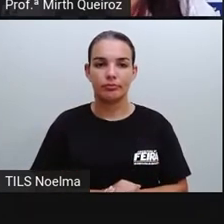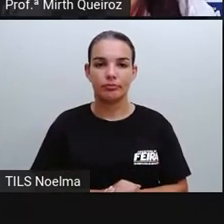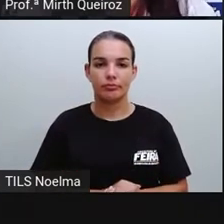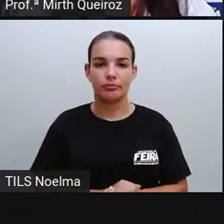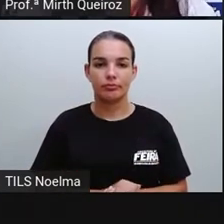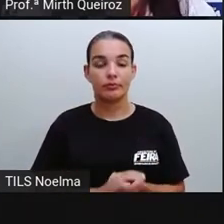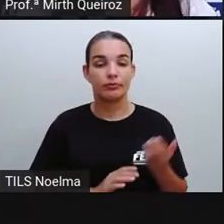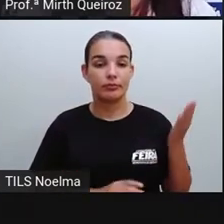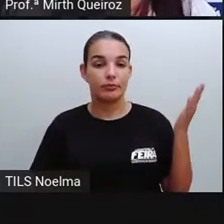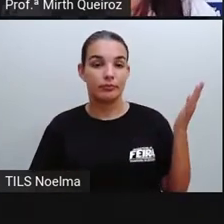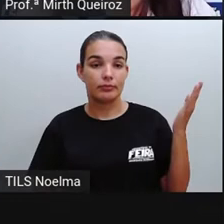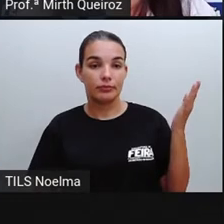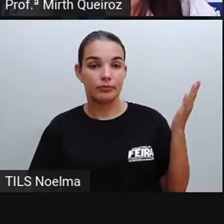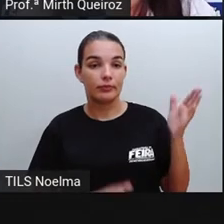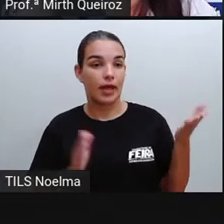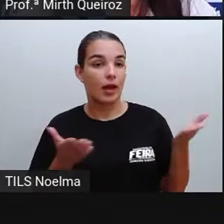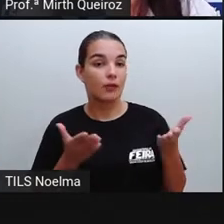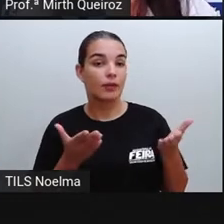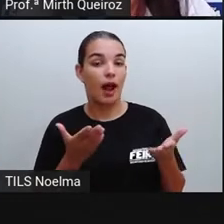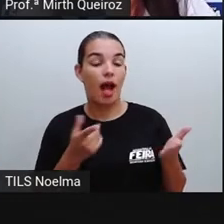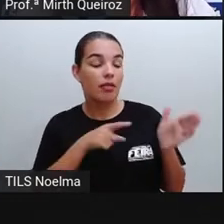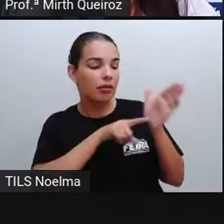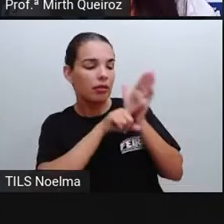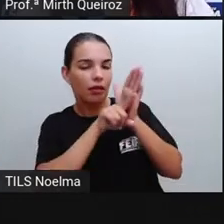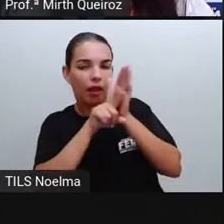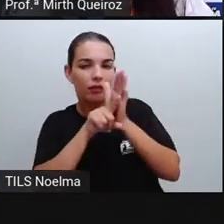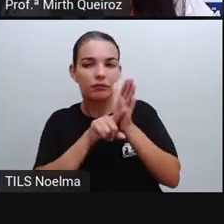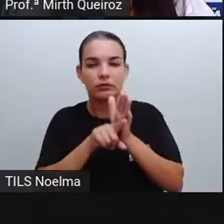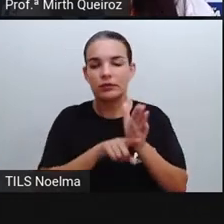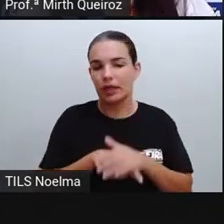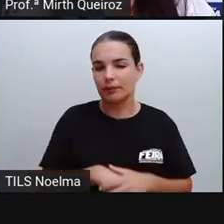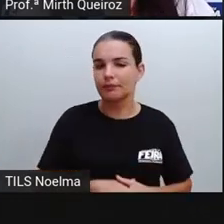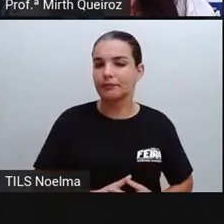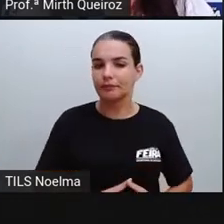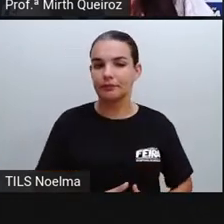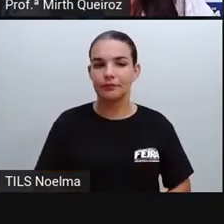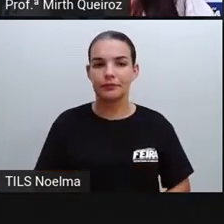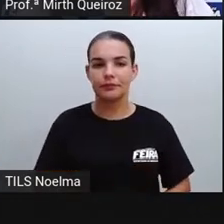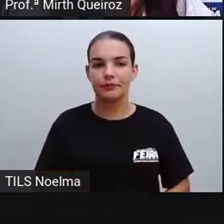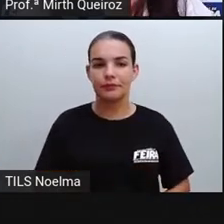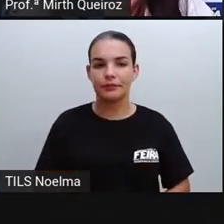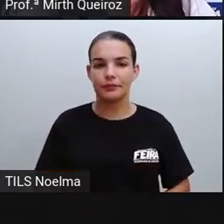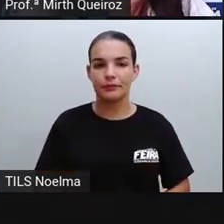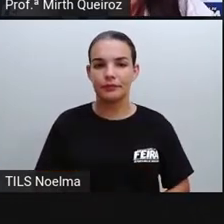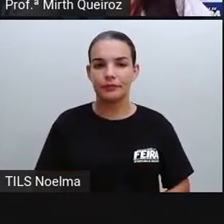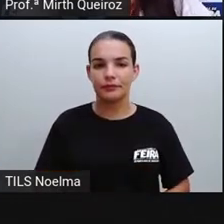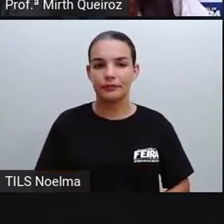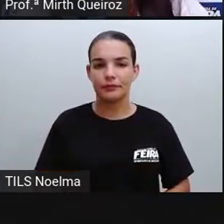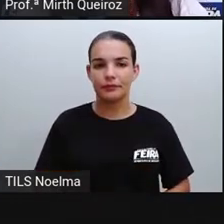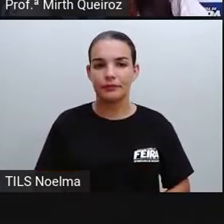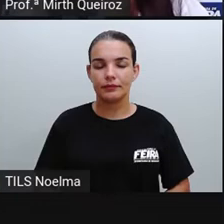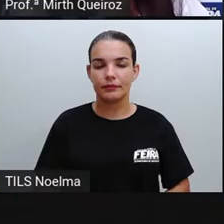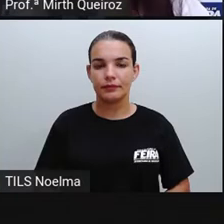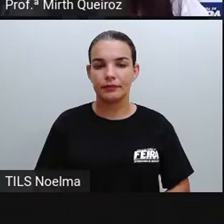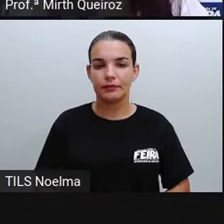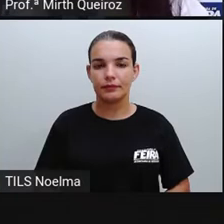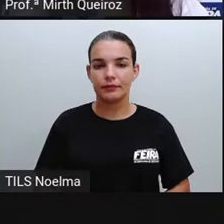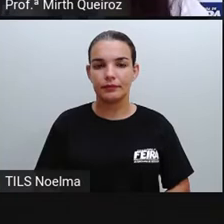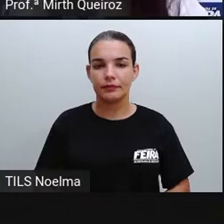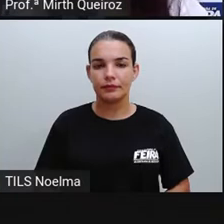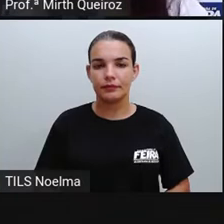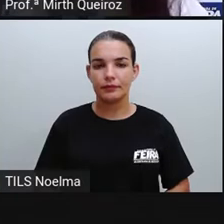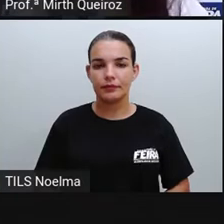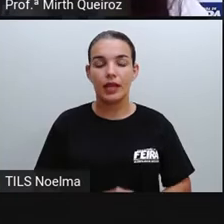Observe aqui. Vamos estudar, vamos analisar esse infográfico. Casos de dengue nas regiões brasileiras. Qual é o